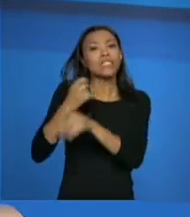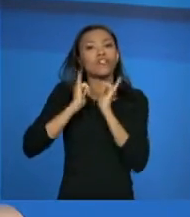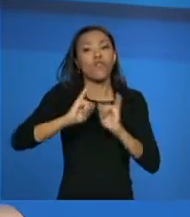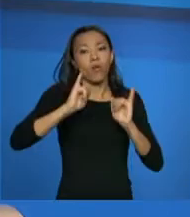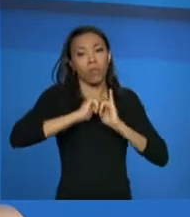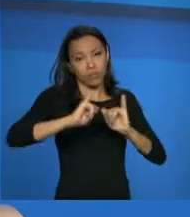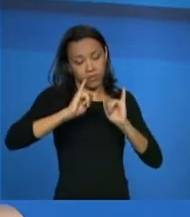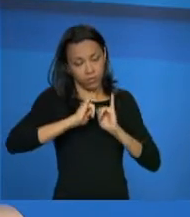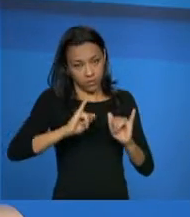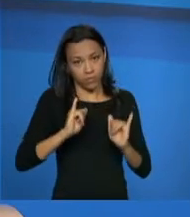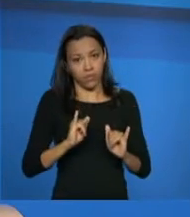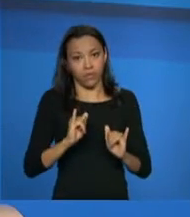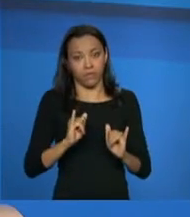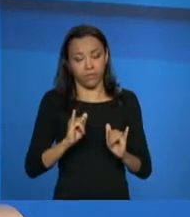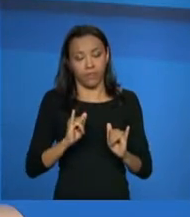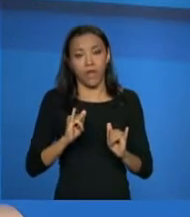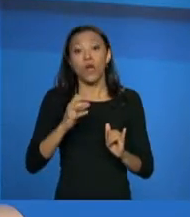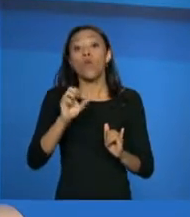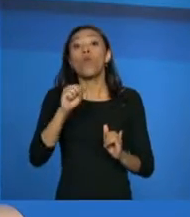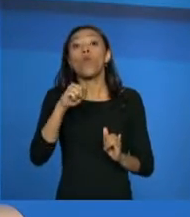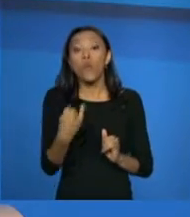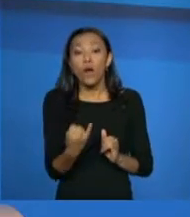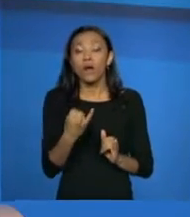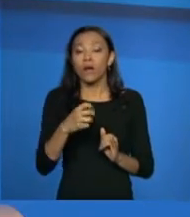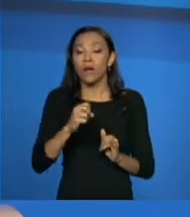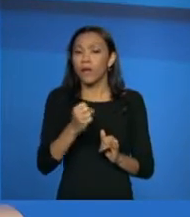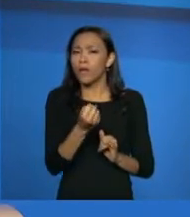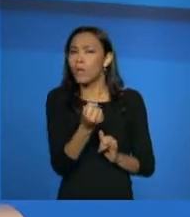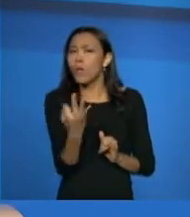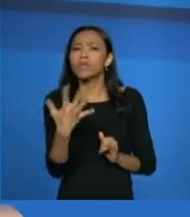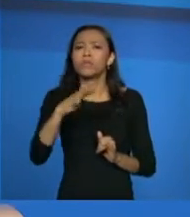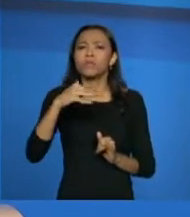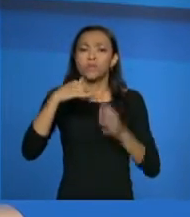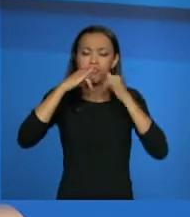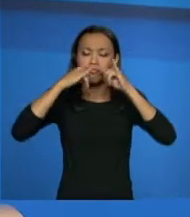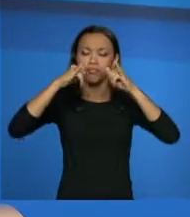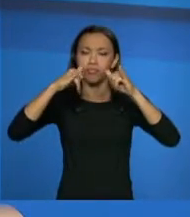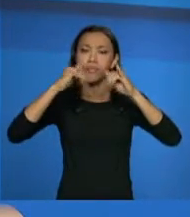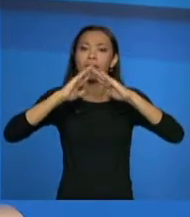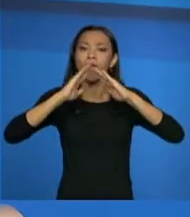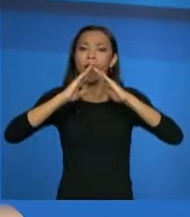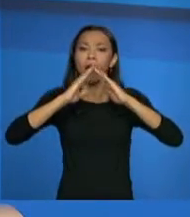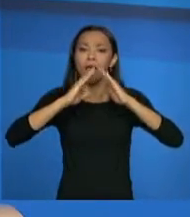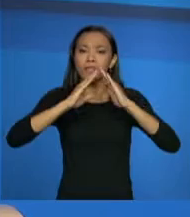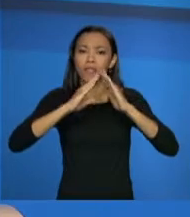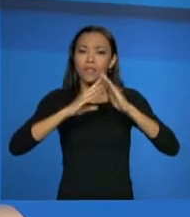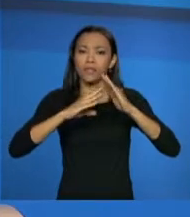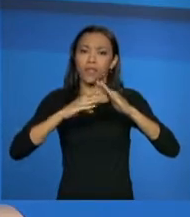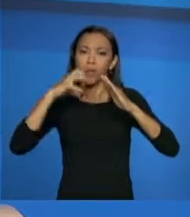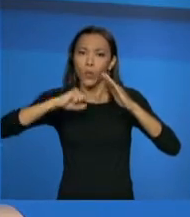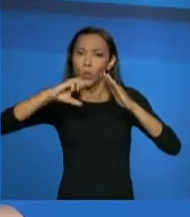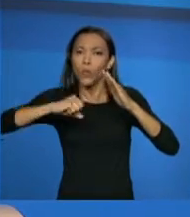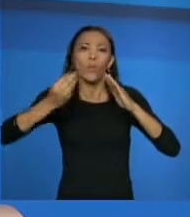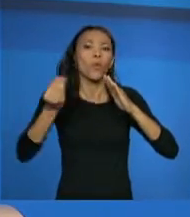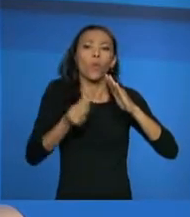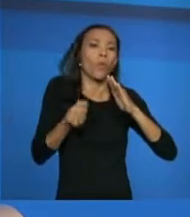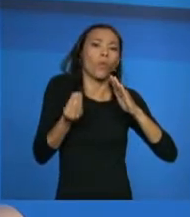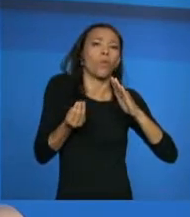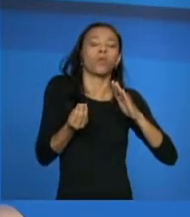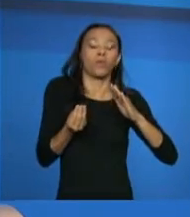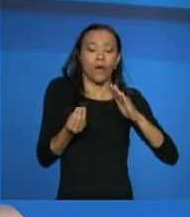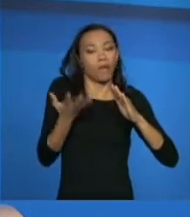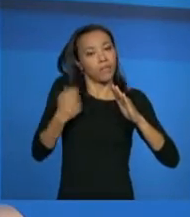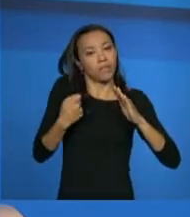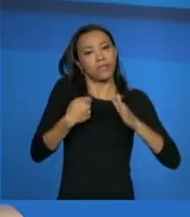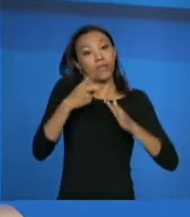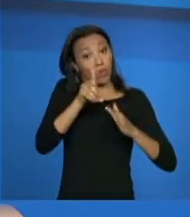unidade de consumo. Então, muitas vezes, essa informação, apesar de ter um campo do cadastro para preenchimento, a família pode ter deixado de levar